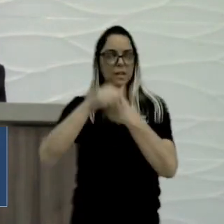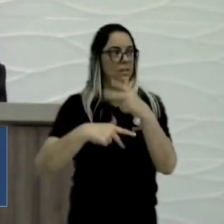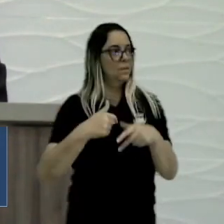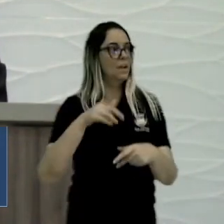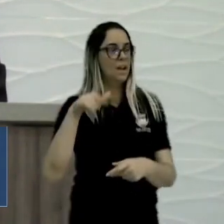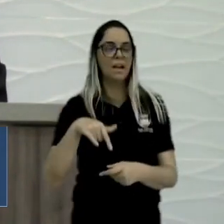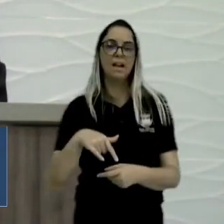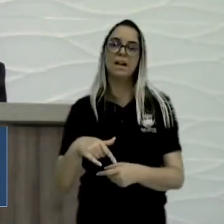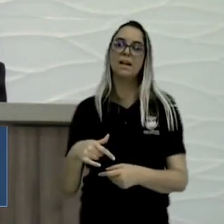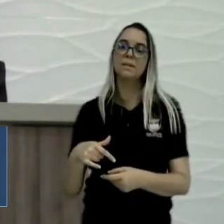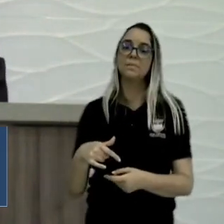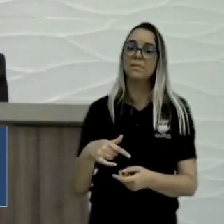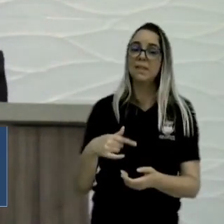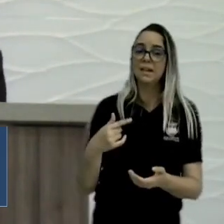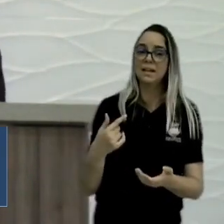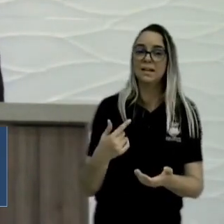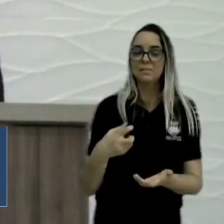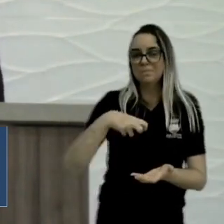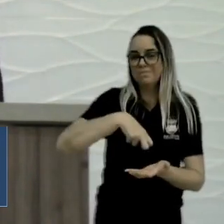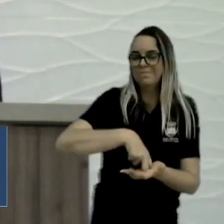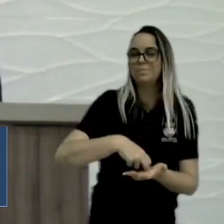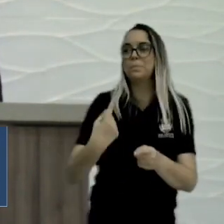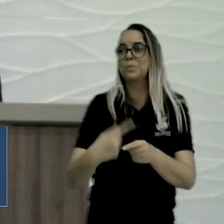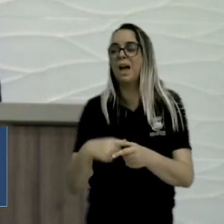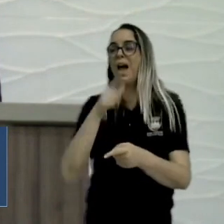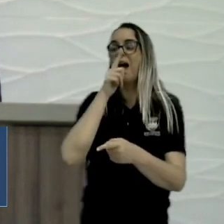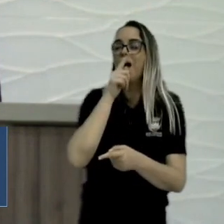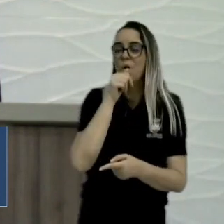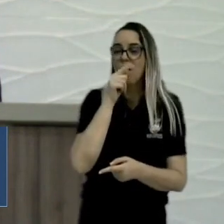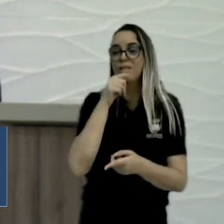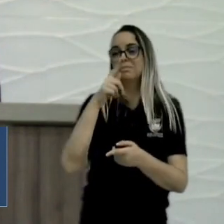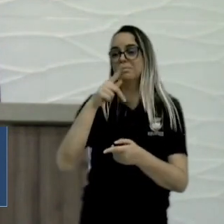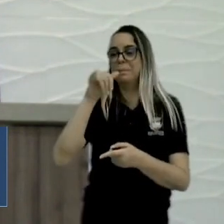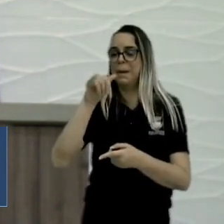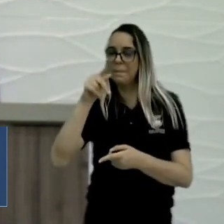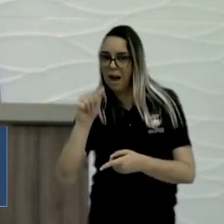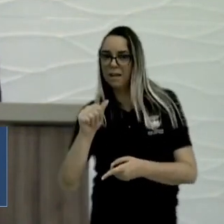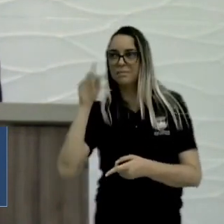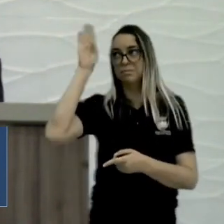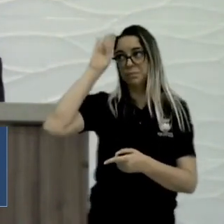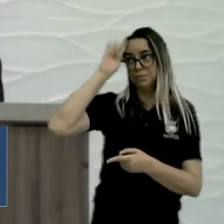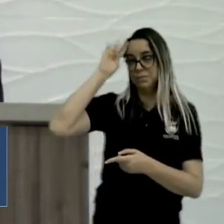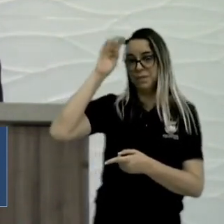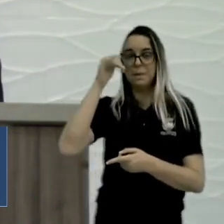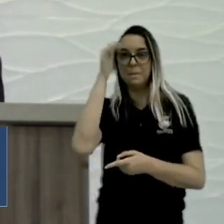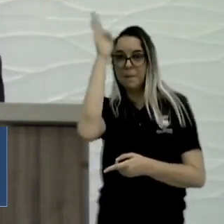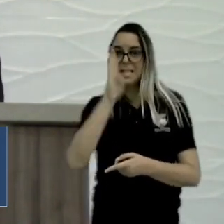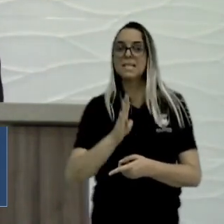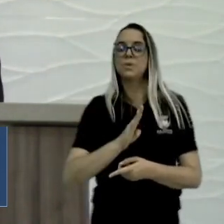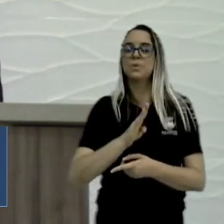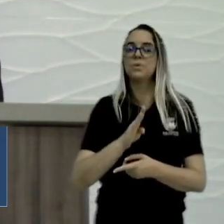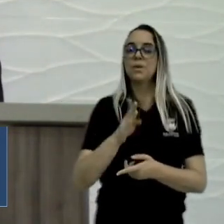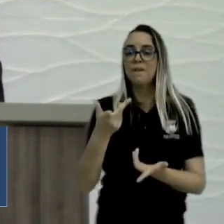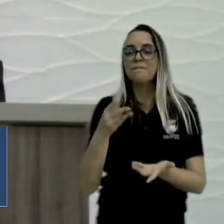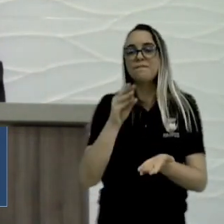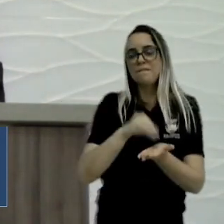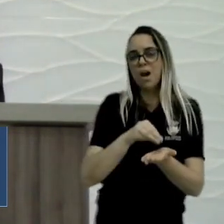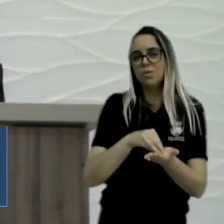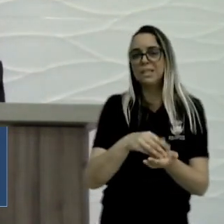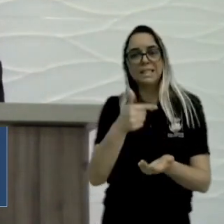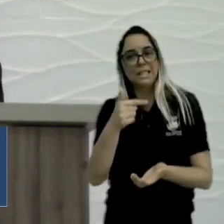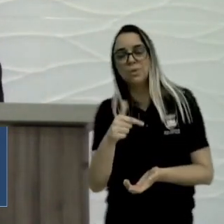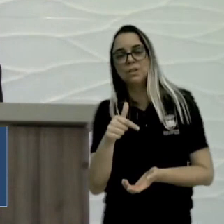pelo Poder Público Municipal e a falta de água da Operação Pipa do Exército Brasileiro está ausente,